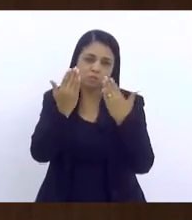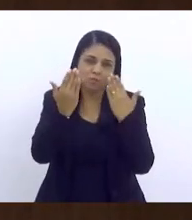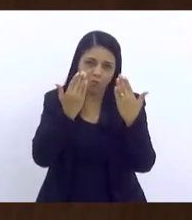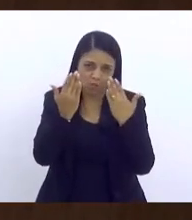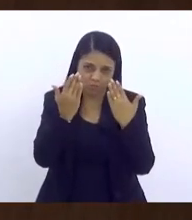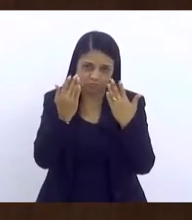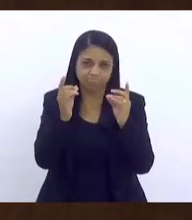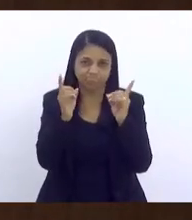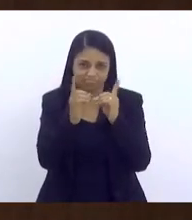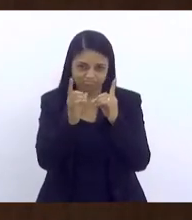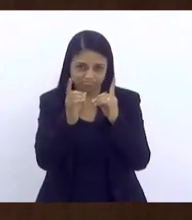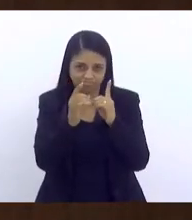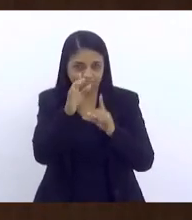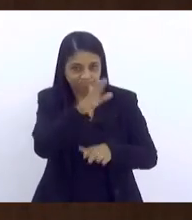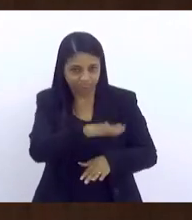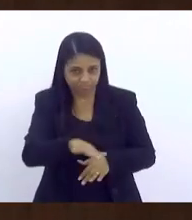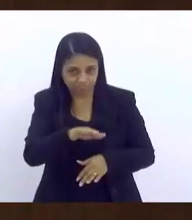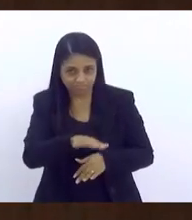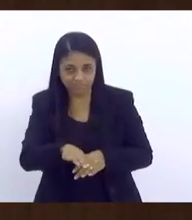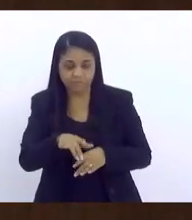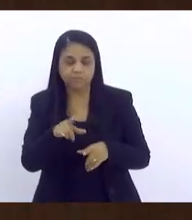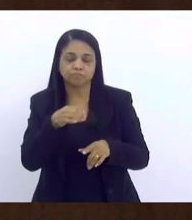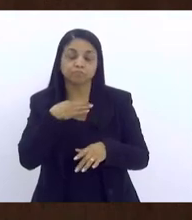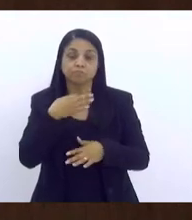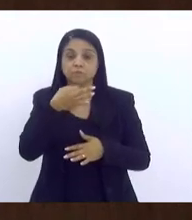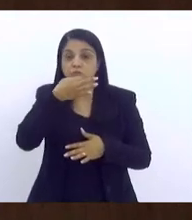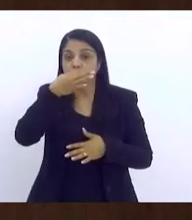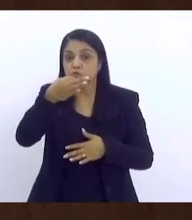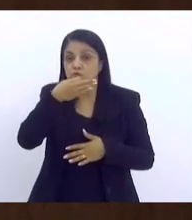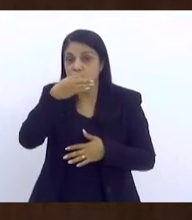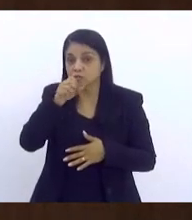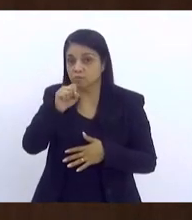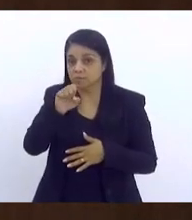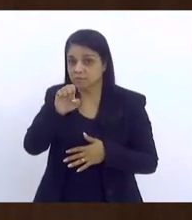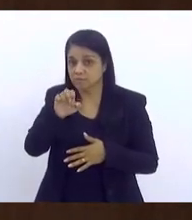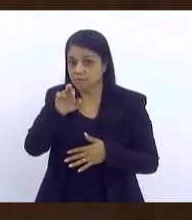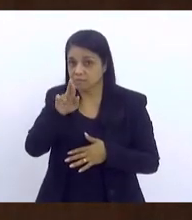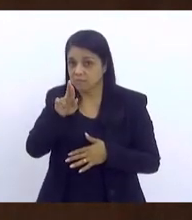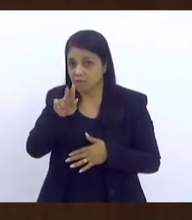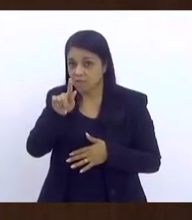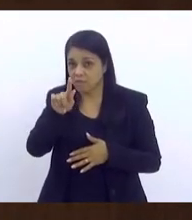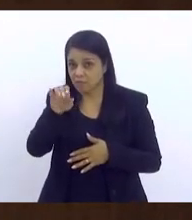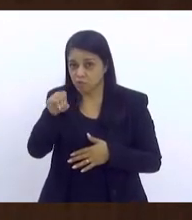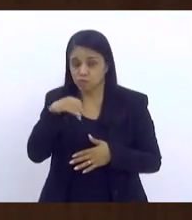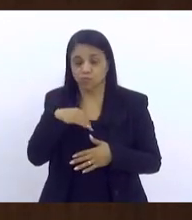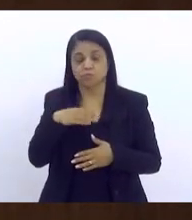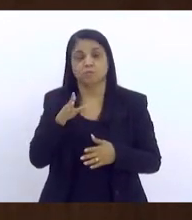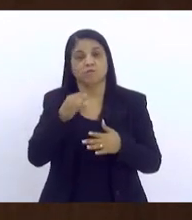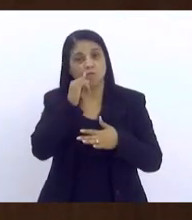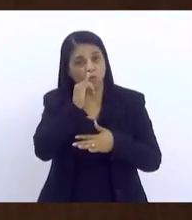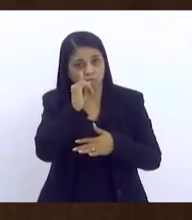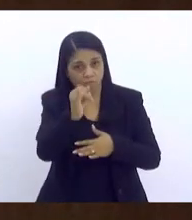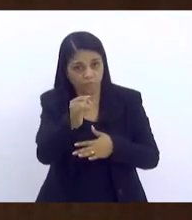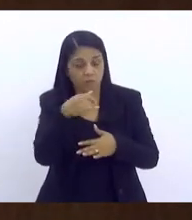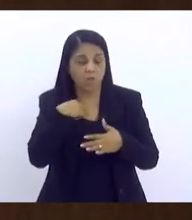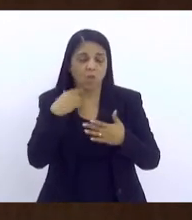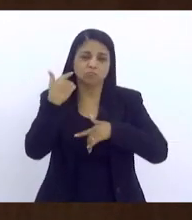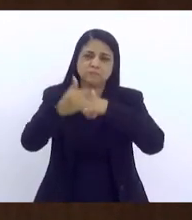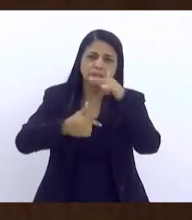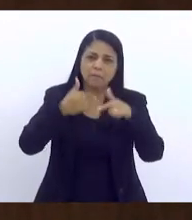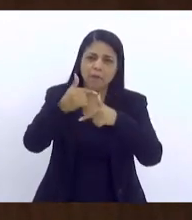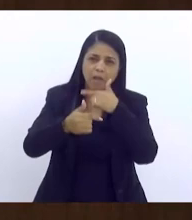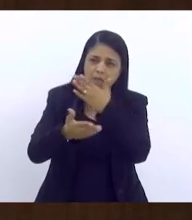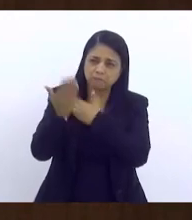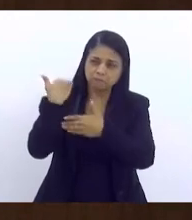E uma sugestão que eu vou dar aqui, Sérgio, para ser rápido, é uma coisa que eu trabalhei numa época onde